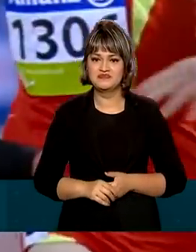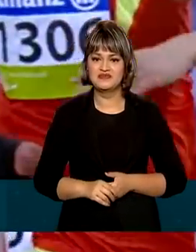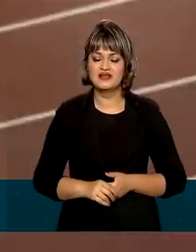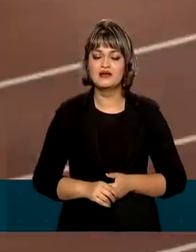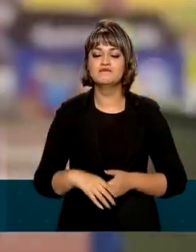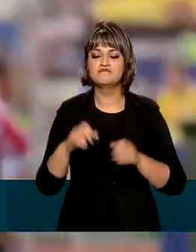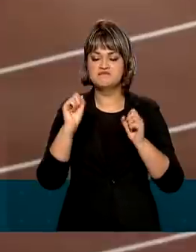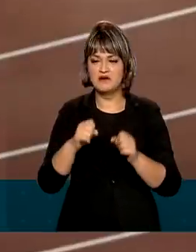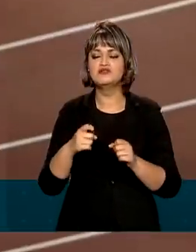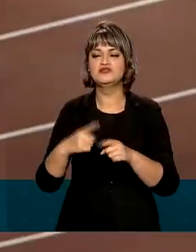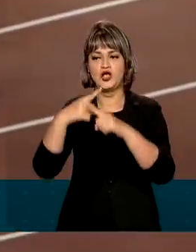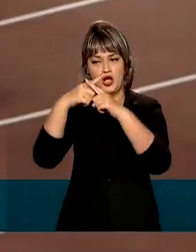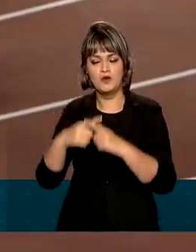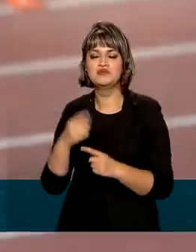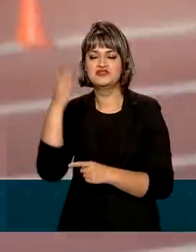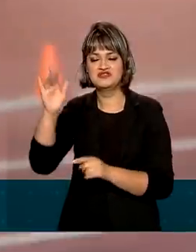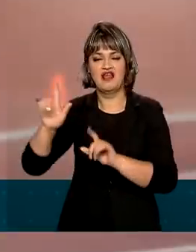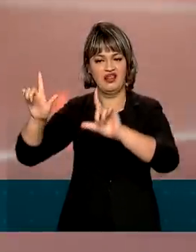poderia competir em Tóquio.